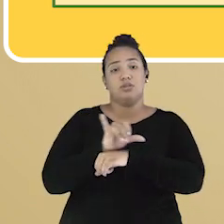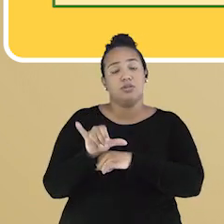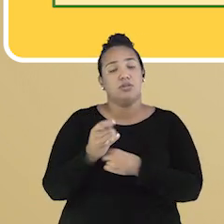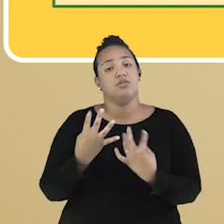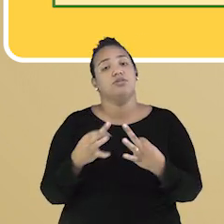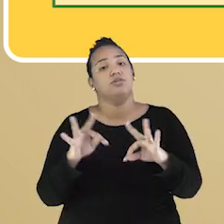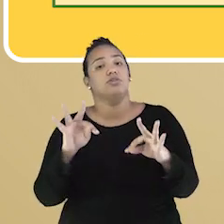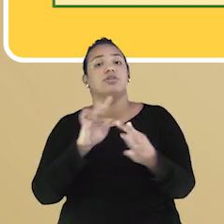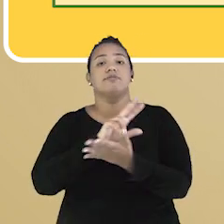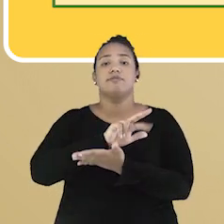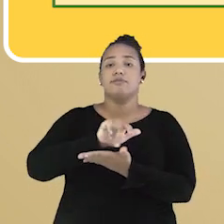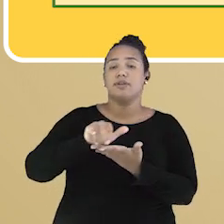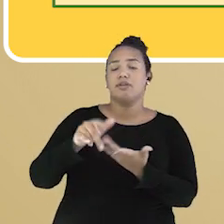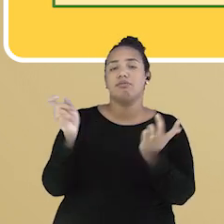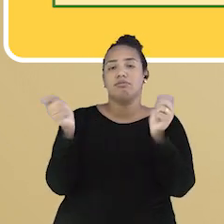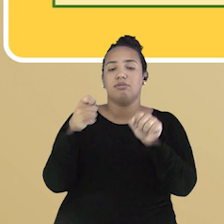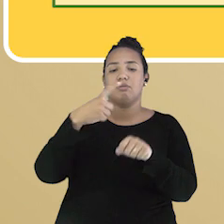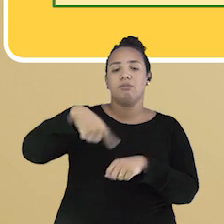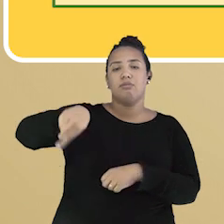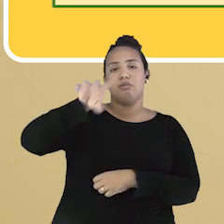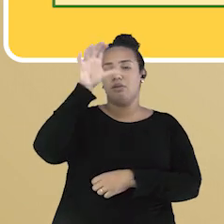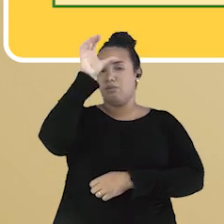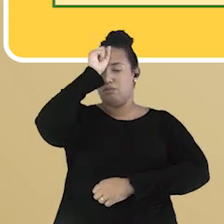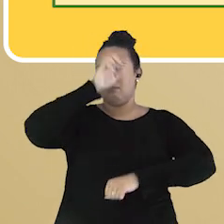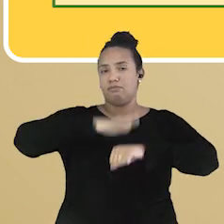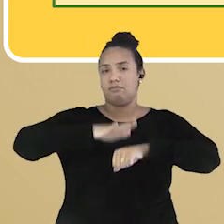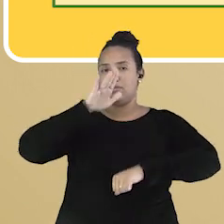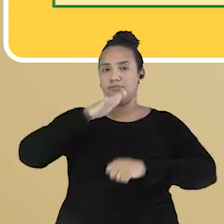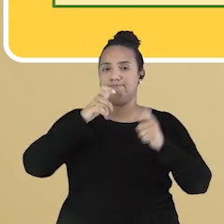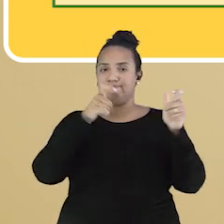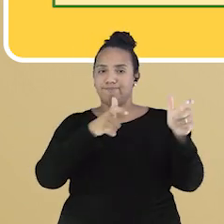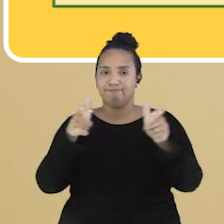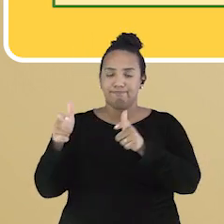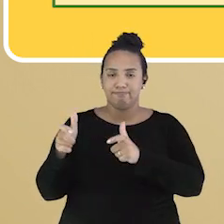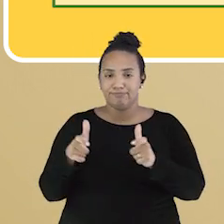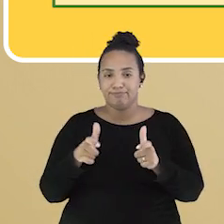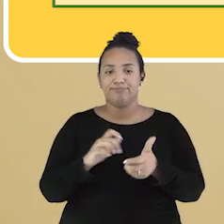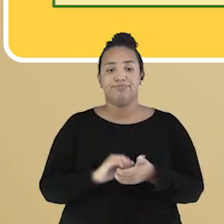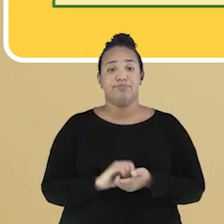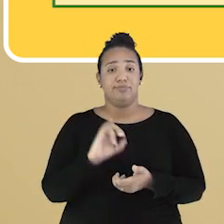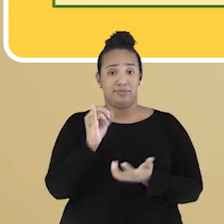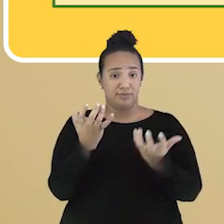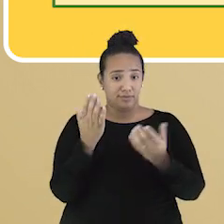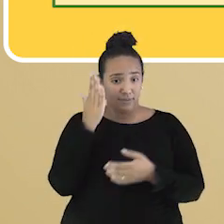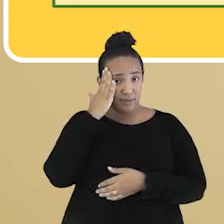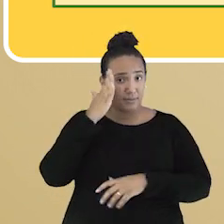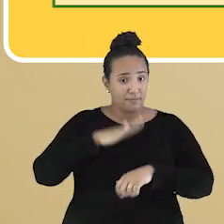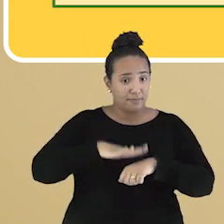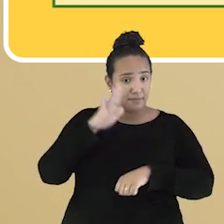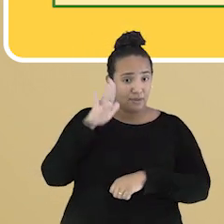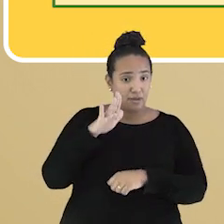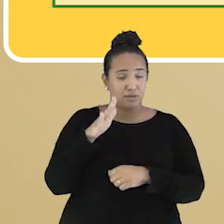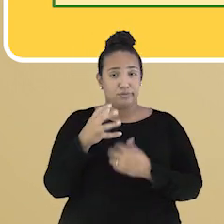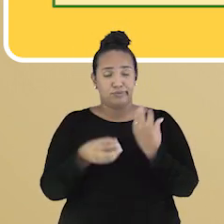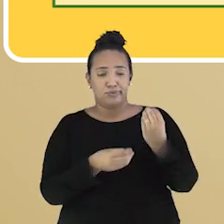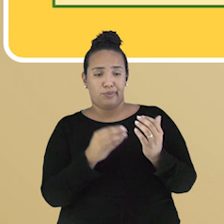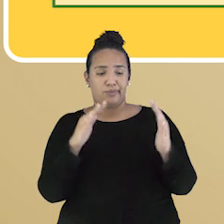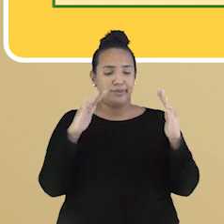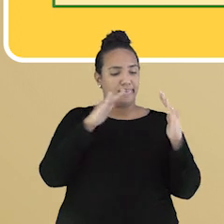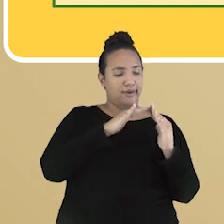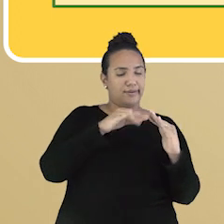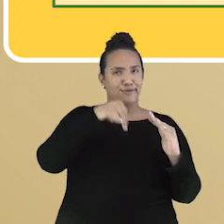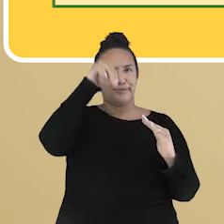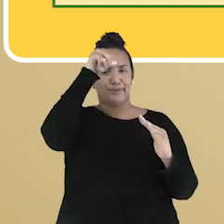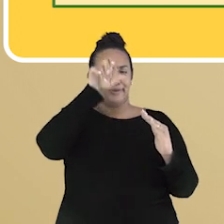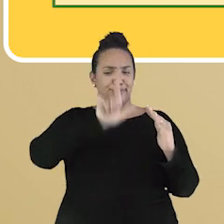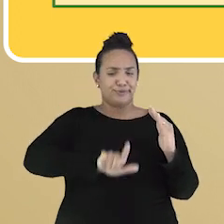tecnológicos que nos permitem compreender mais e nos orientar melhor. Se você quiser ver as posições dos pontos cardeais em relação